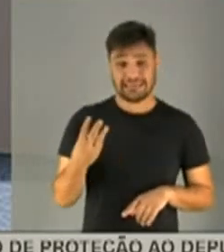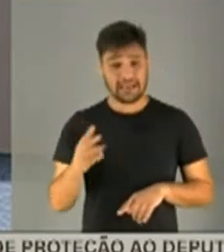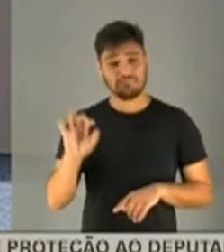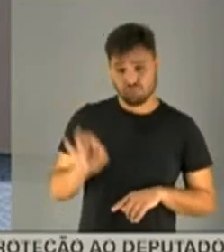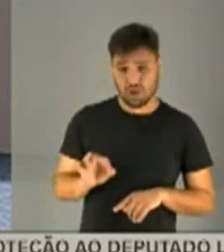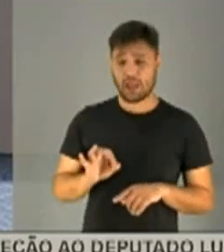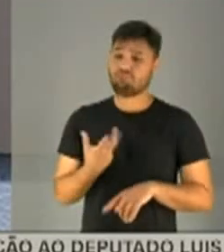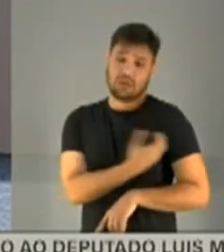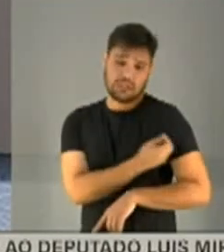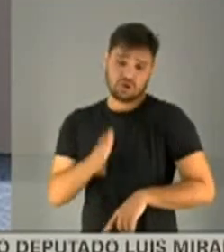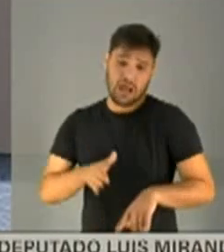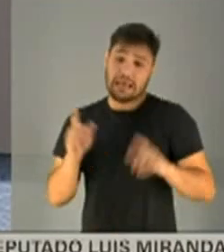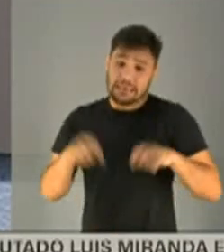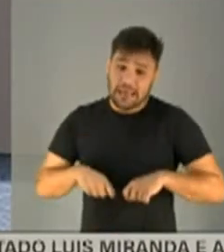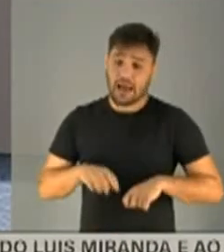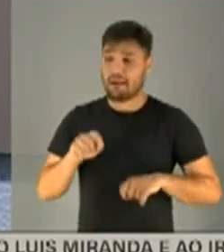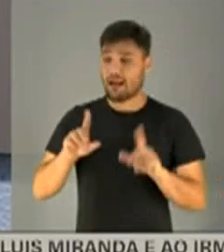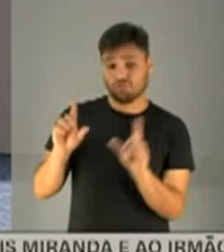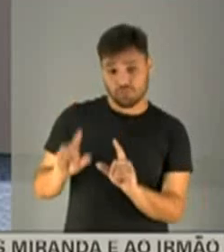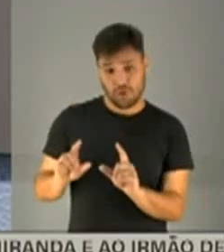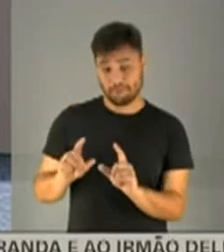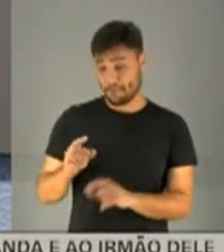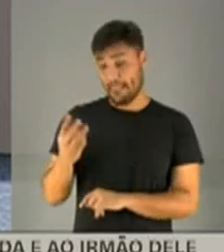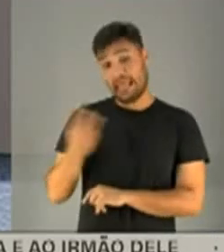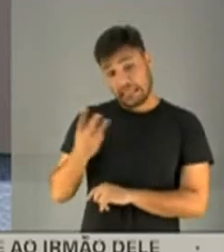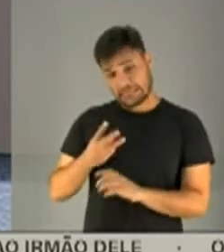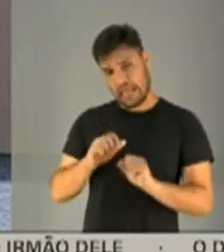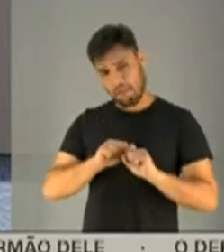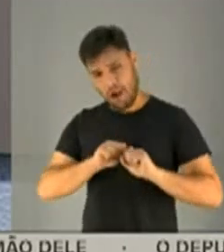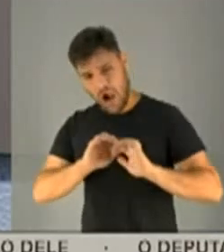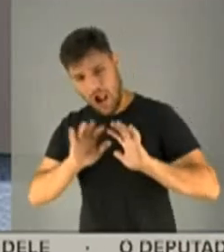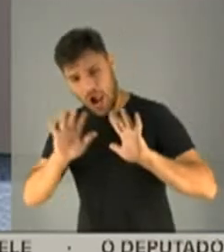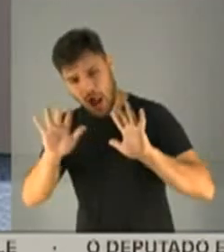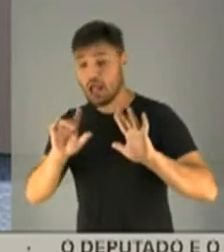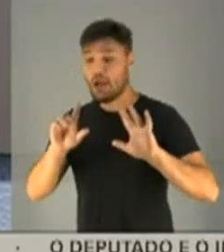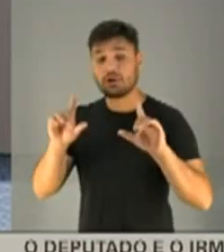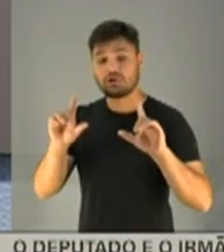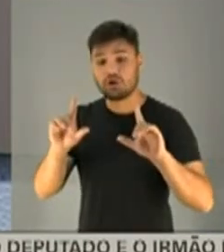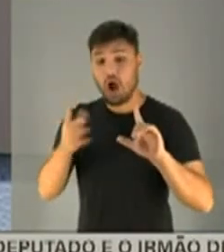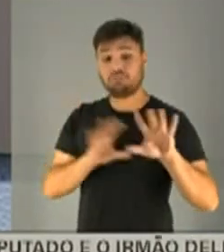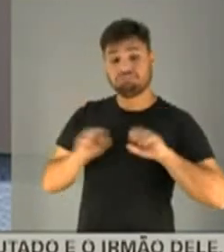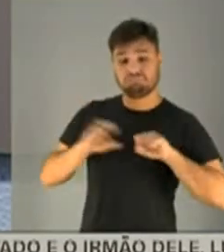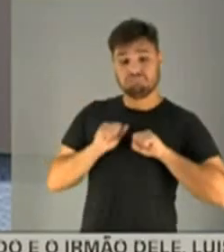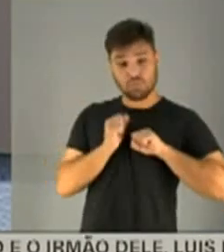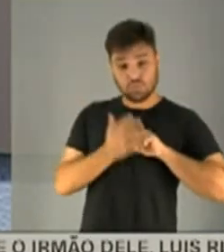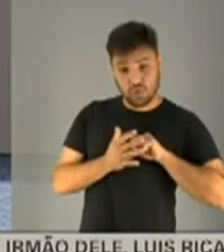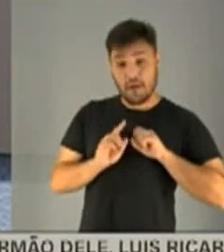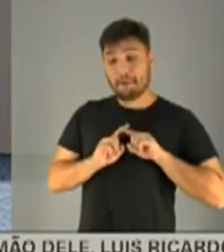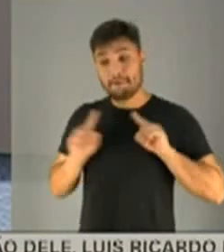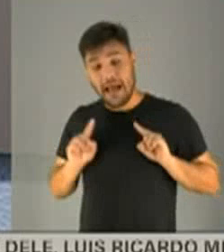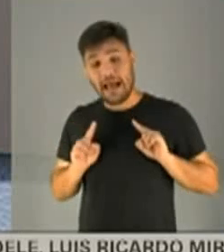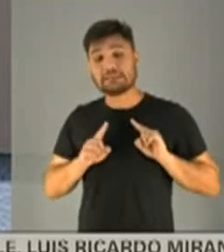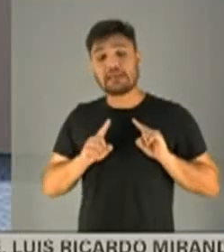E isso pode fazer com que aconteça um fenômeno. Que a terceira onda seja a maior de todas em termos de casos e talvez não seja